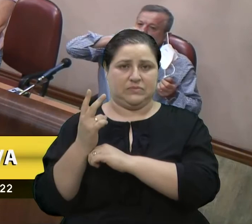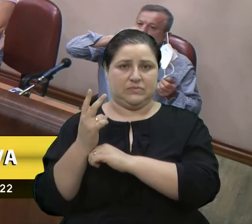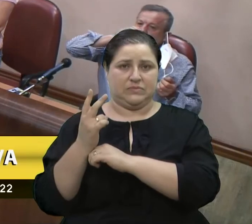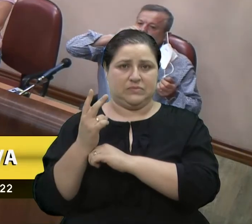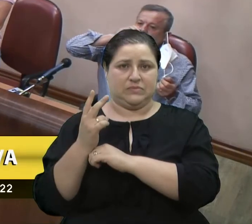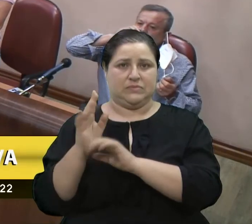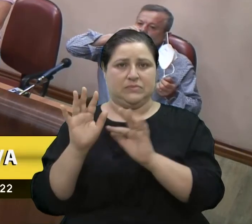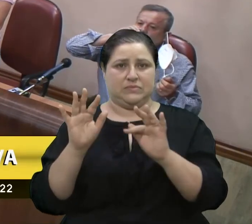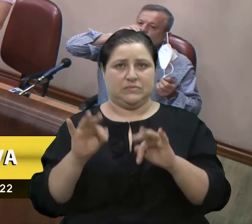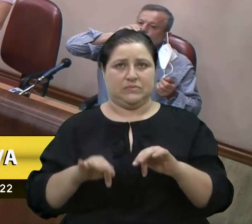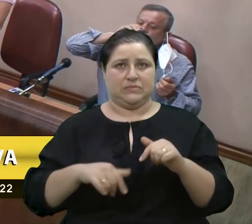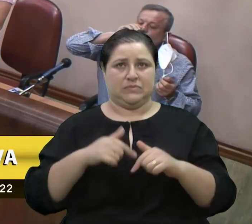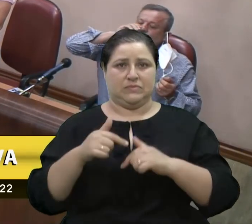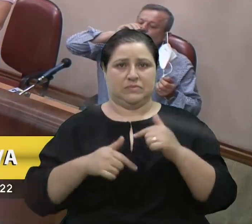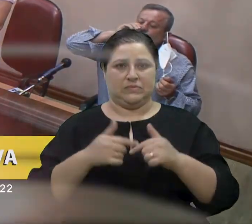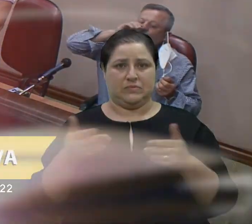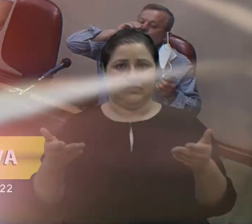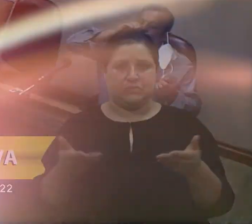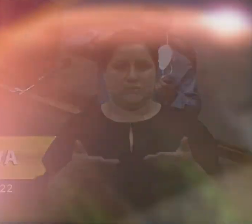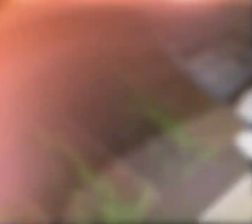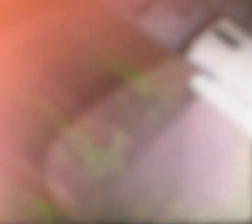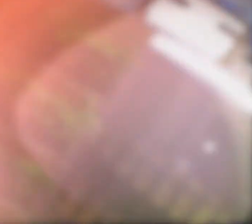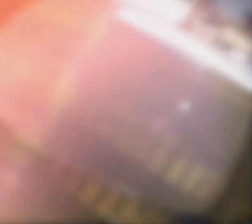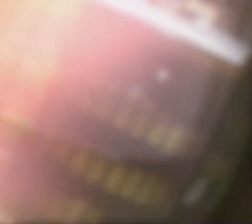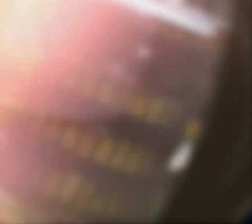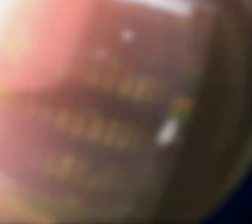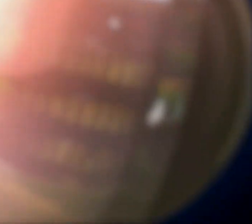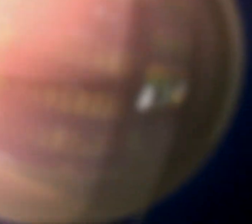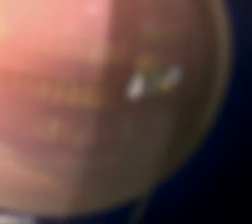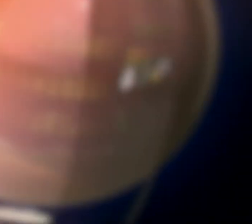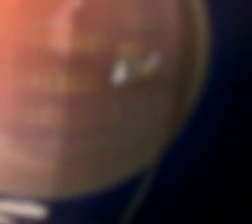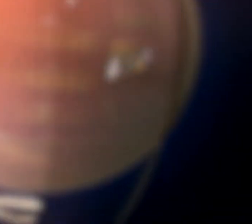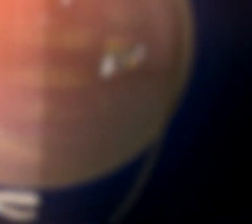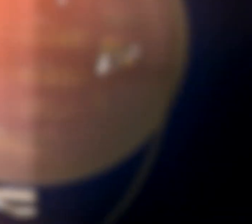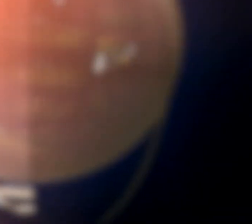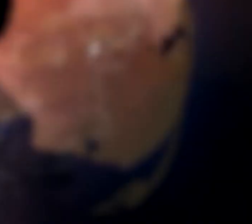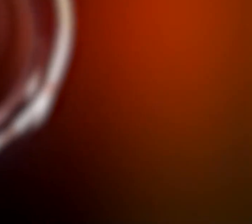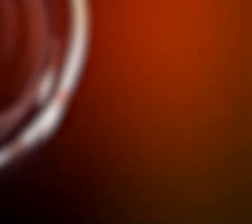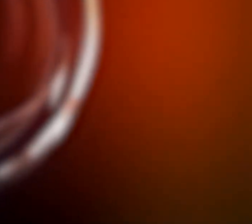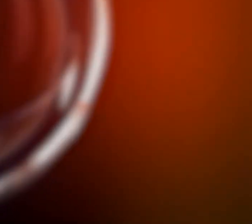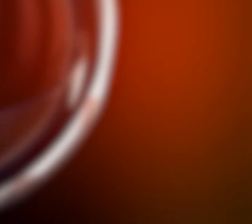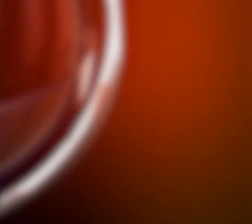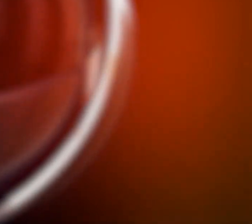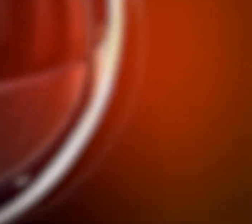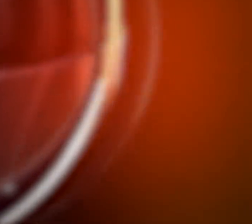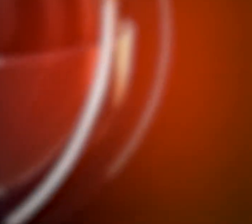encerrado os trabalhos da presente sessão. Tchau, tchau. Tchau.